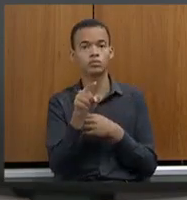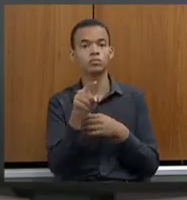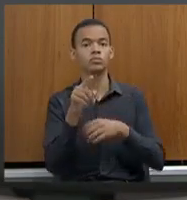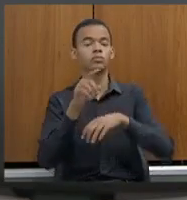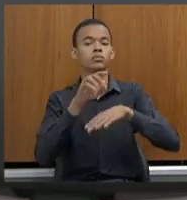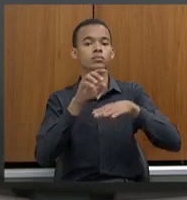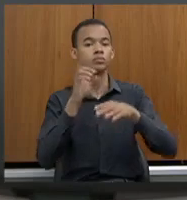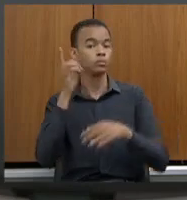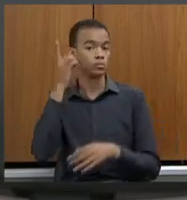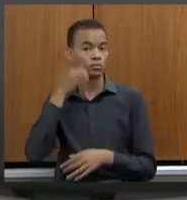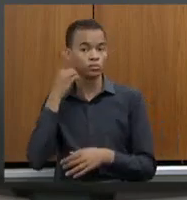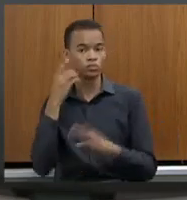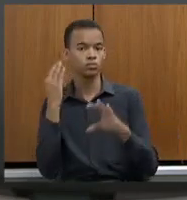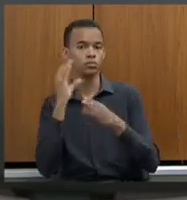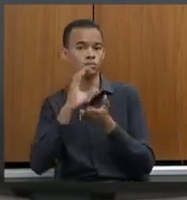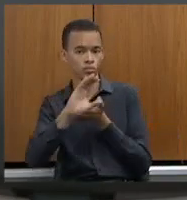Estado.